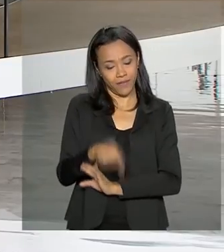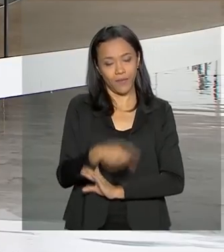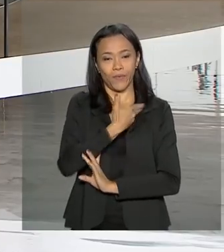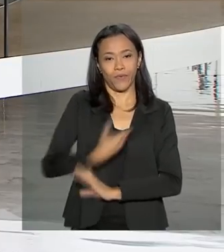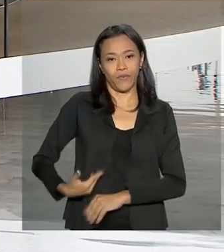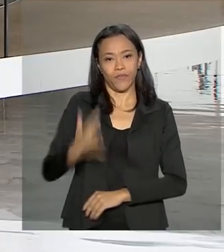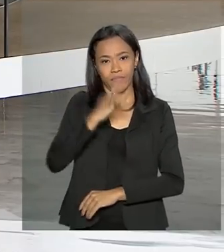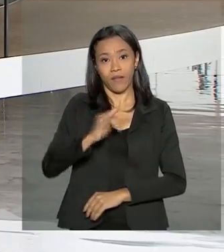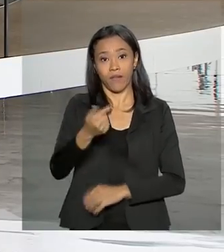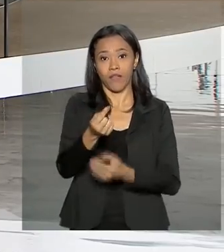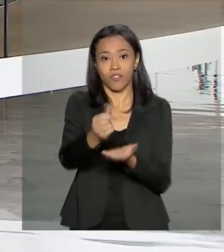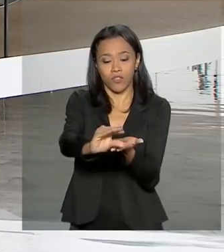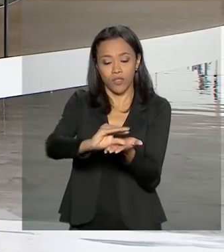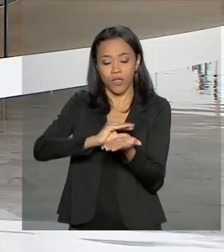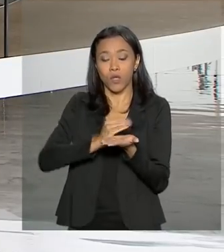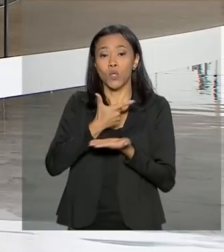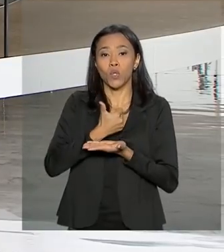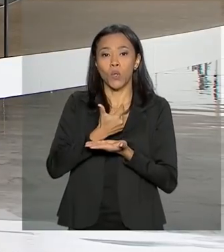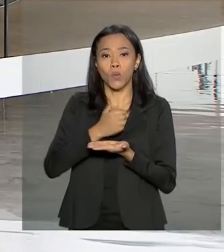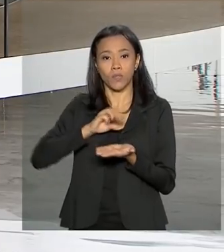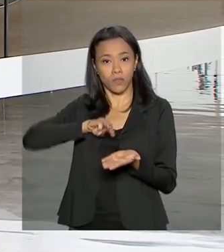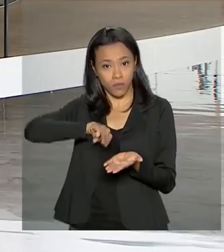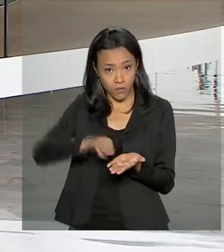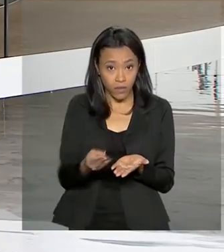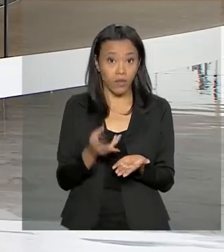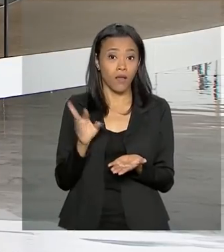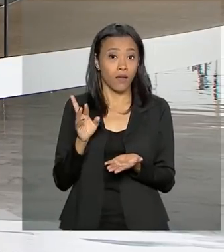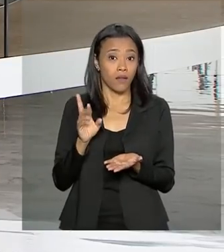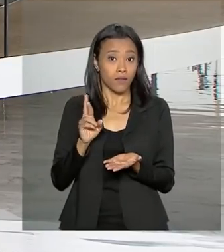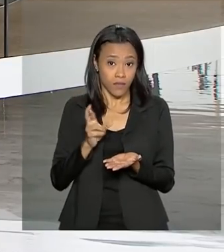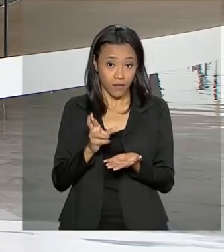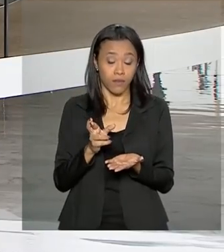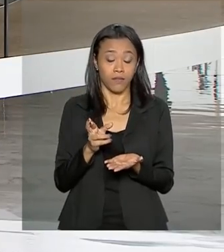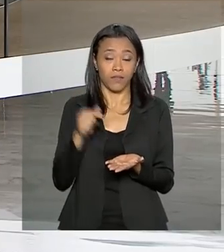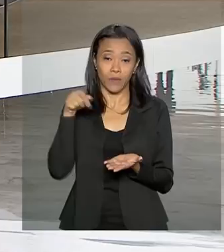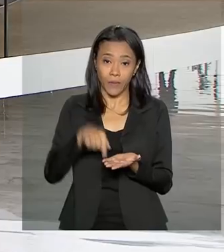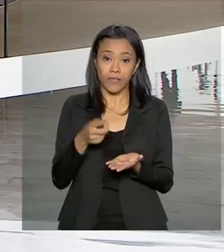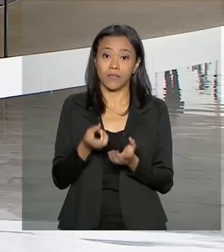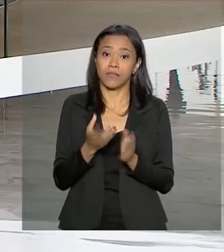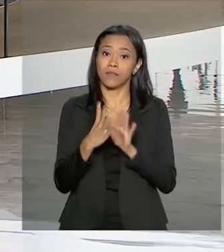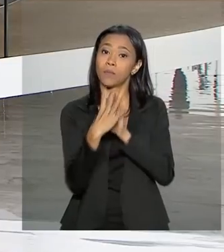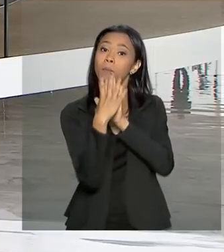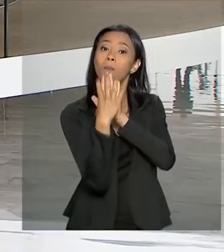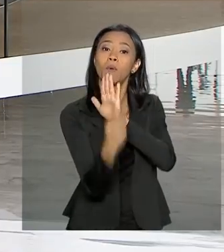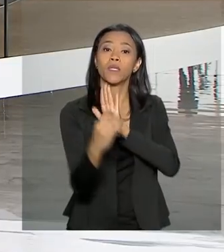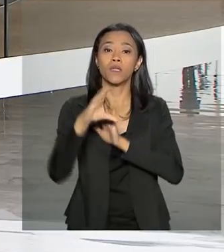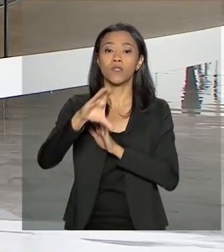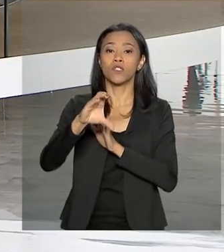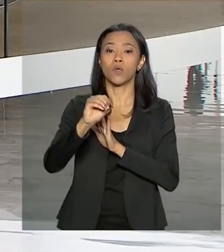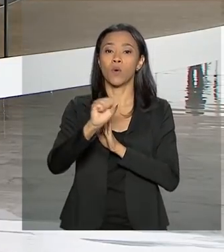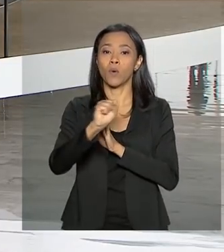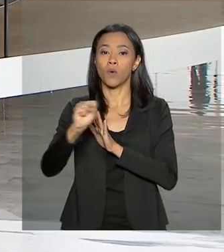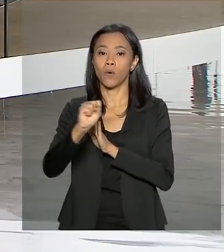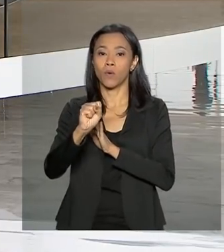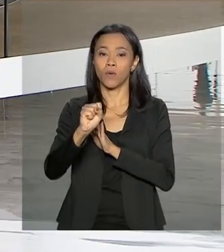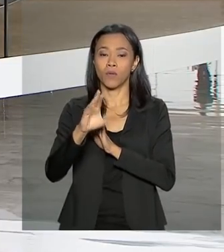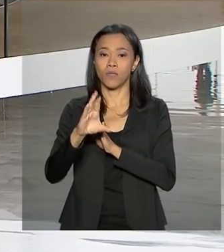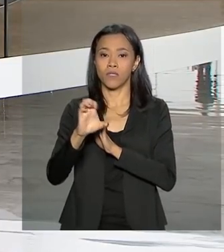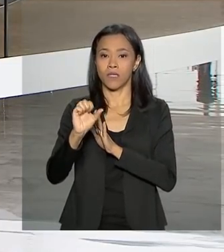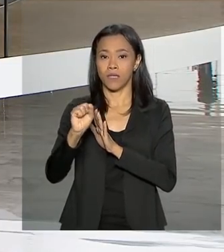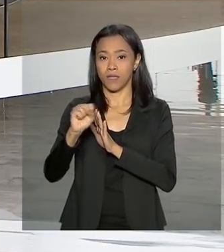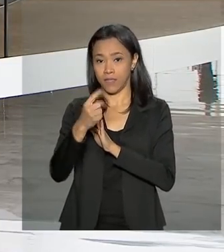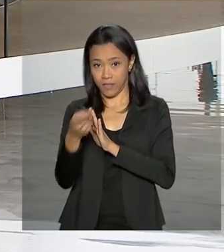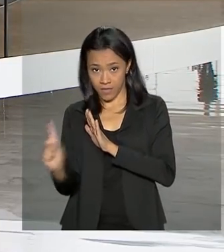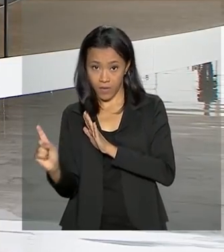arrecadar mais de 2 bilhões de reais com essas concessões. Ele fala nos benefícios econômicos iniciais das